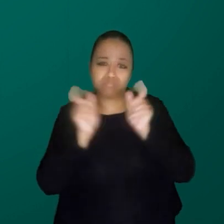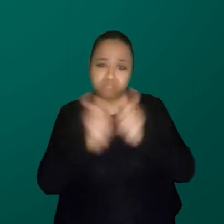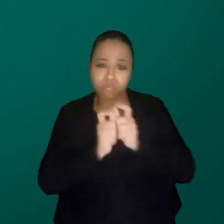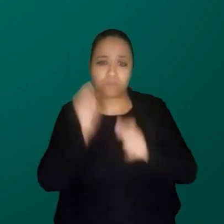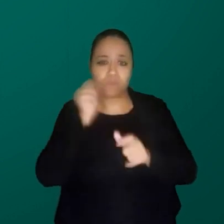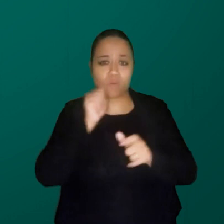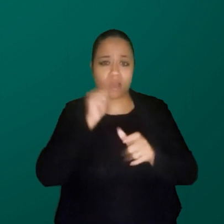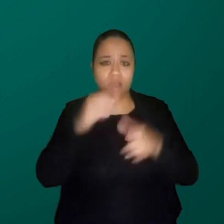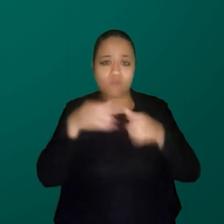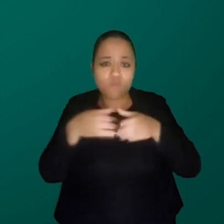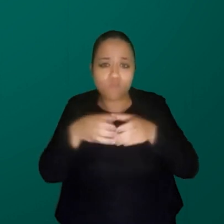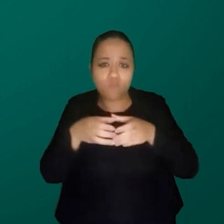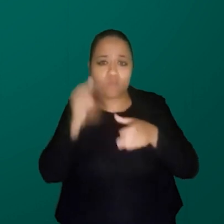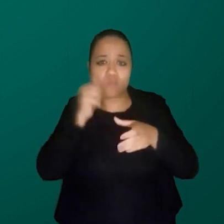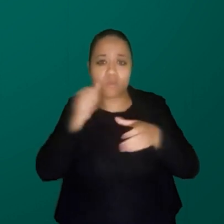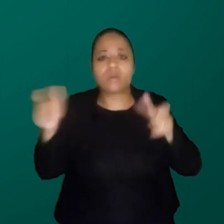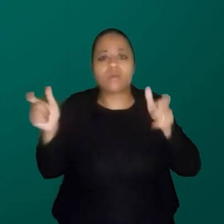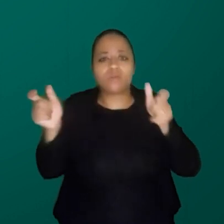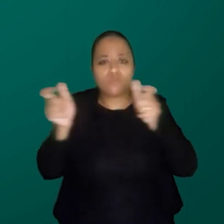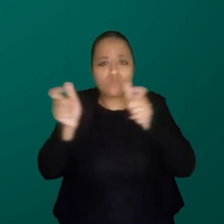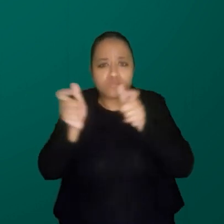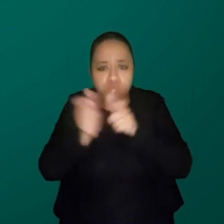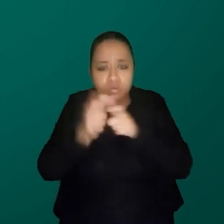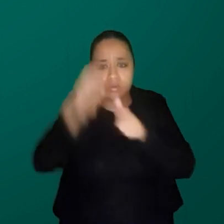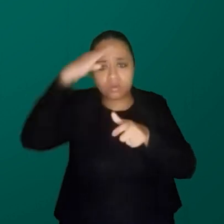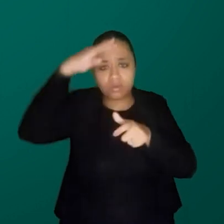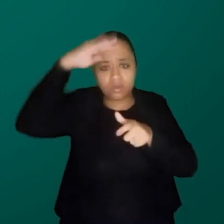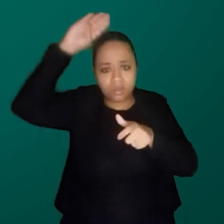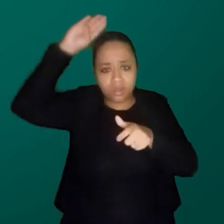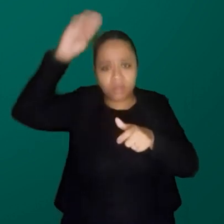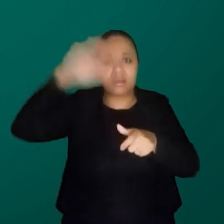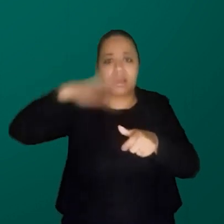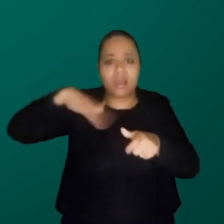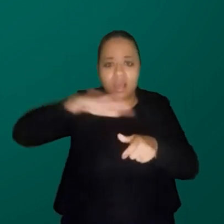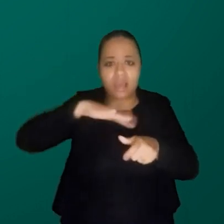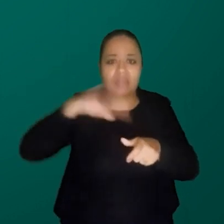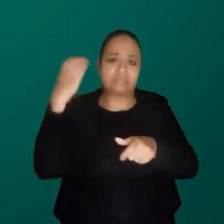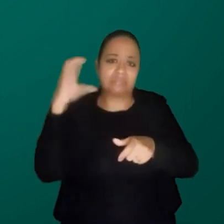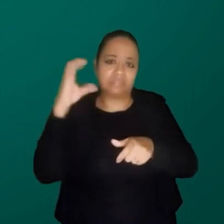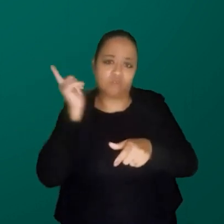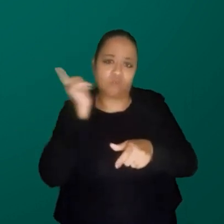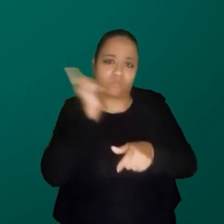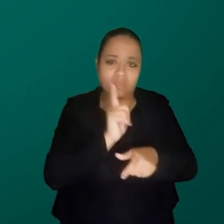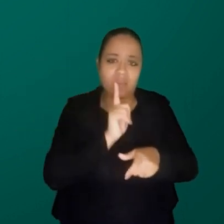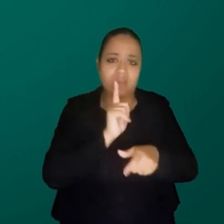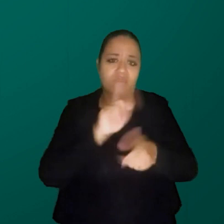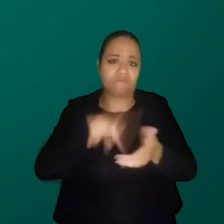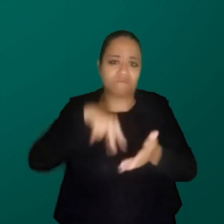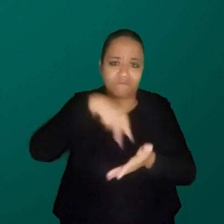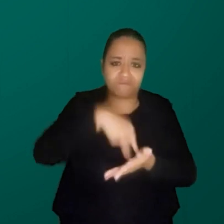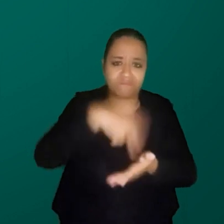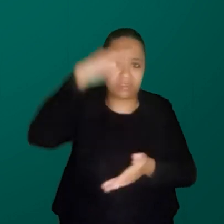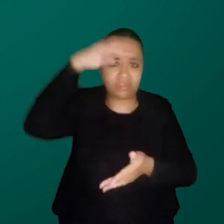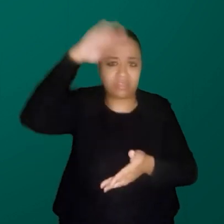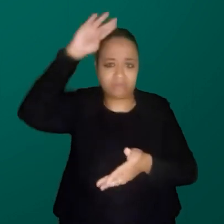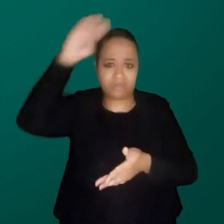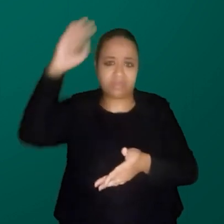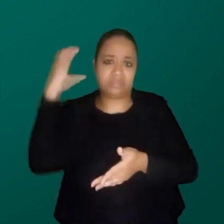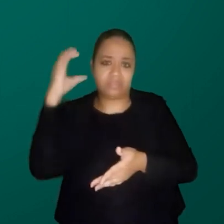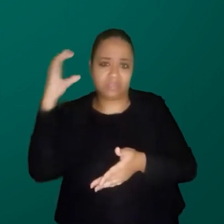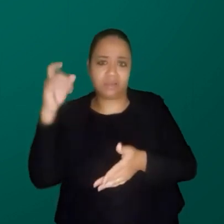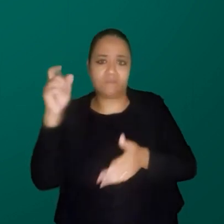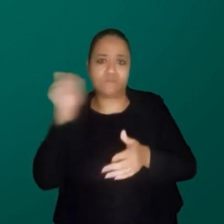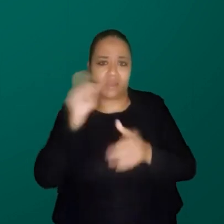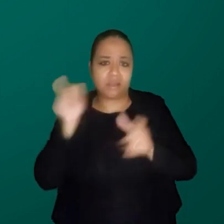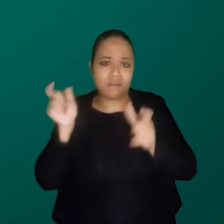que fazem, que estão na academia, que estão na ciência, que conseguem chegar nesse lugar que é muito difícil. E quando a gente vai